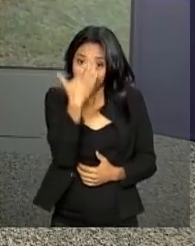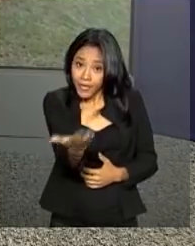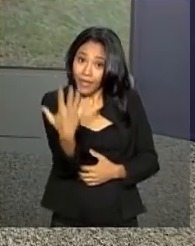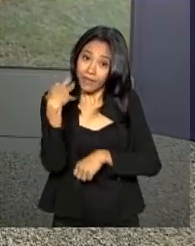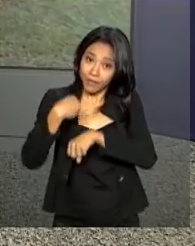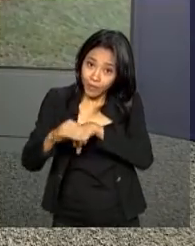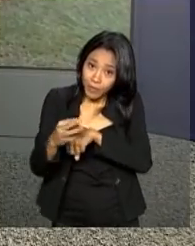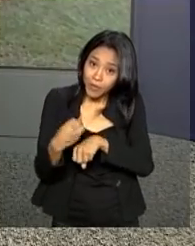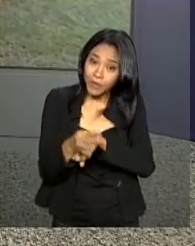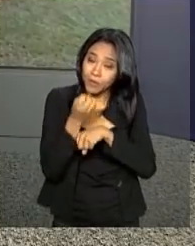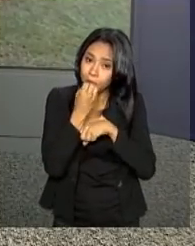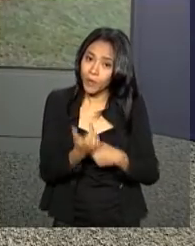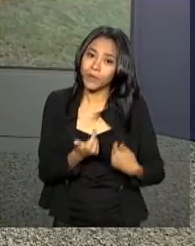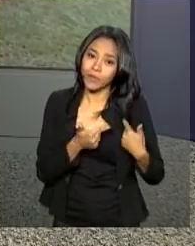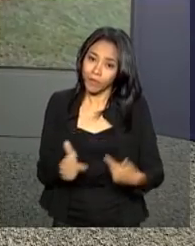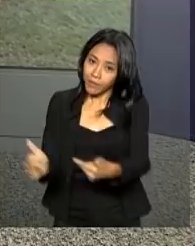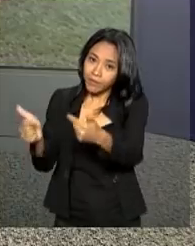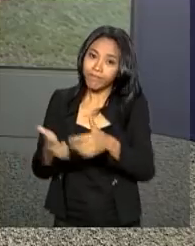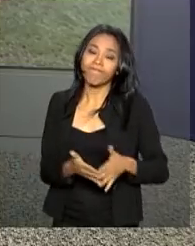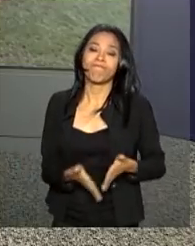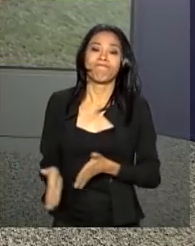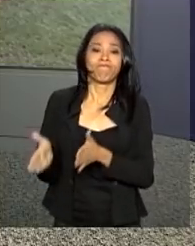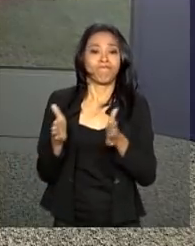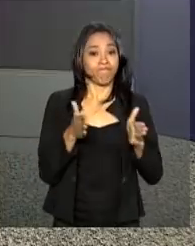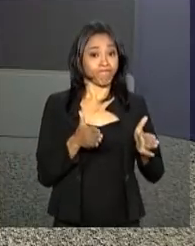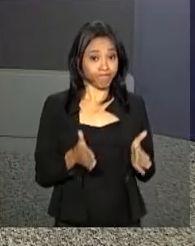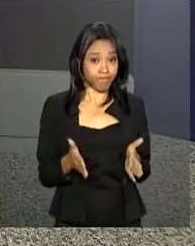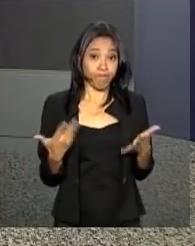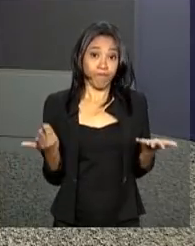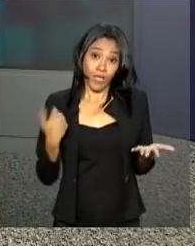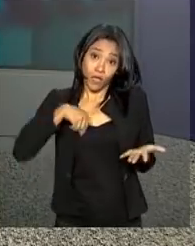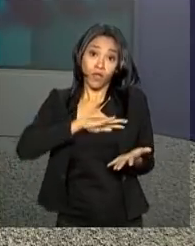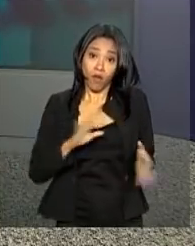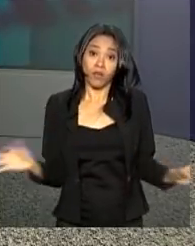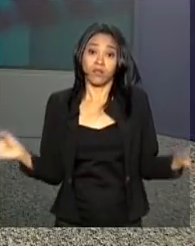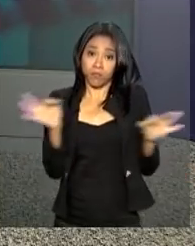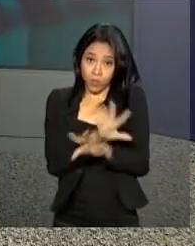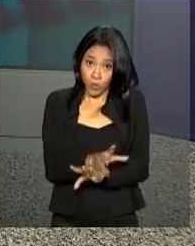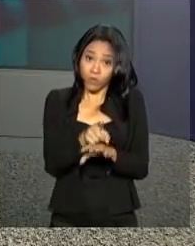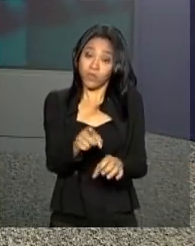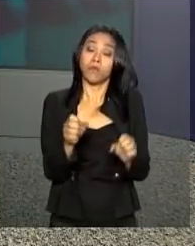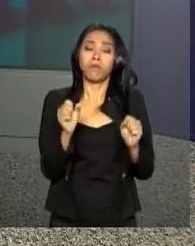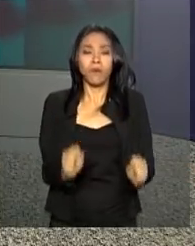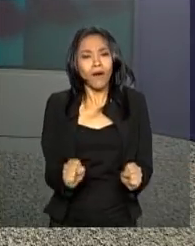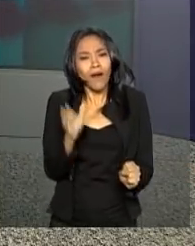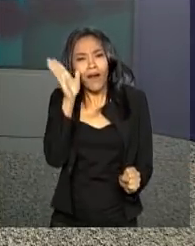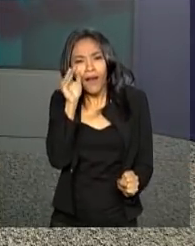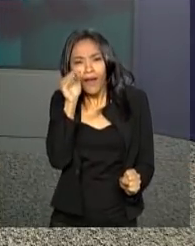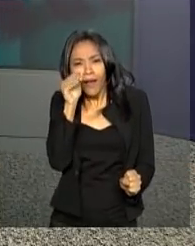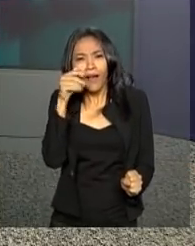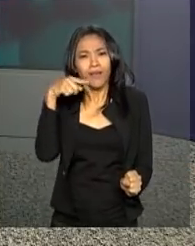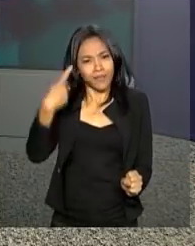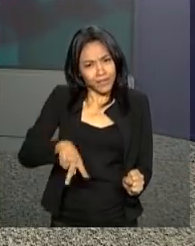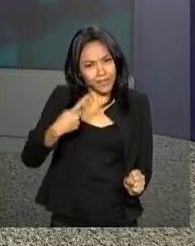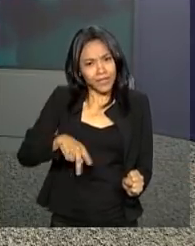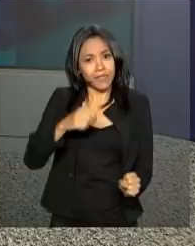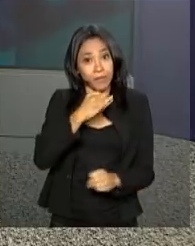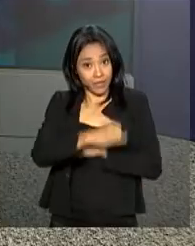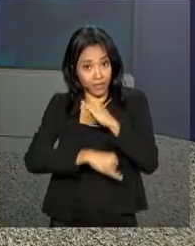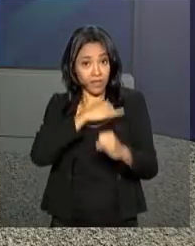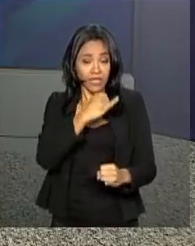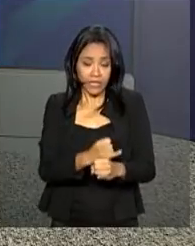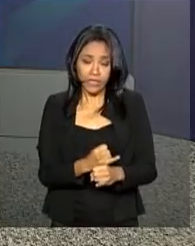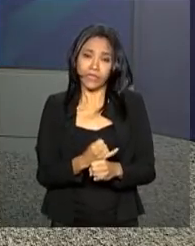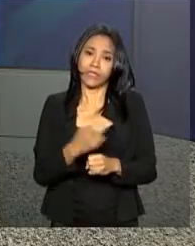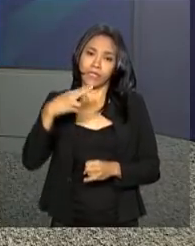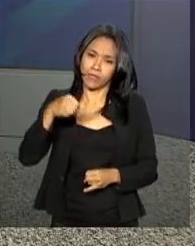pelas informações. Um bom trabalho para você. Nós ficamos por aqui. Você acompanha a nossa programação ao vivo pelo site da